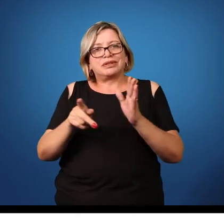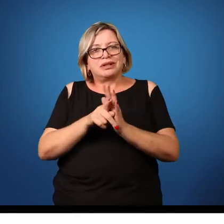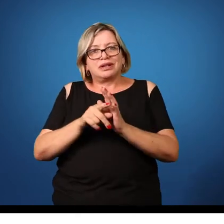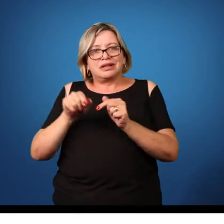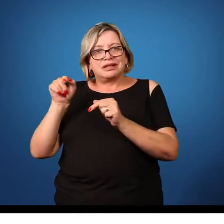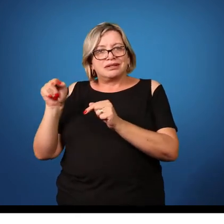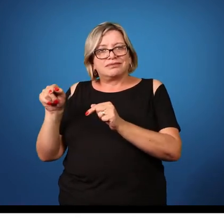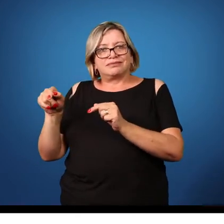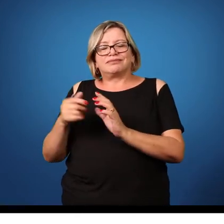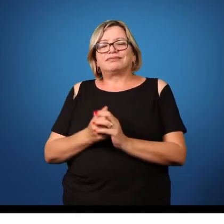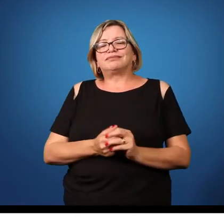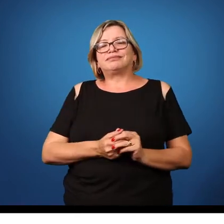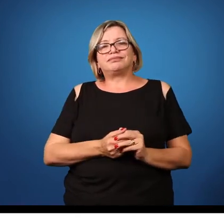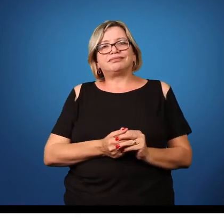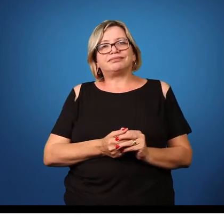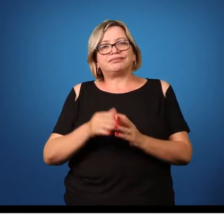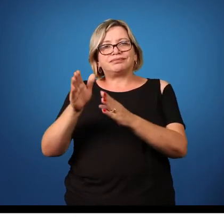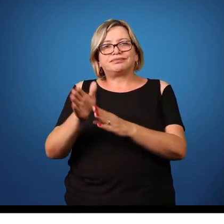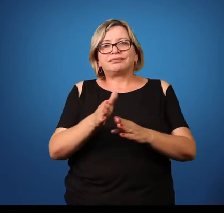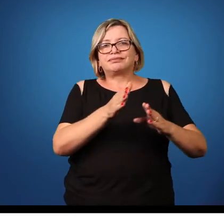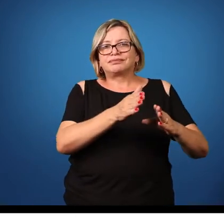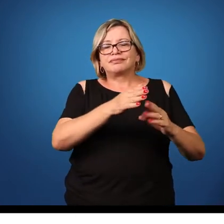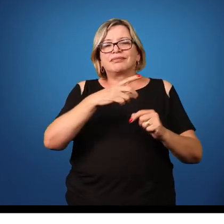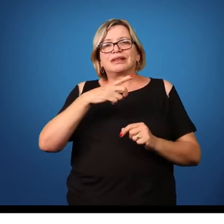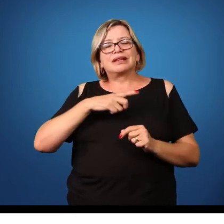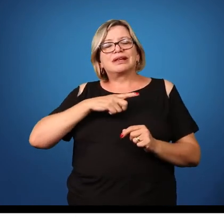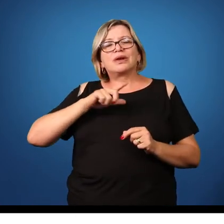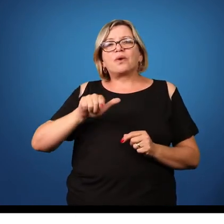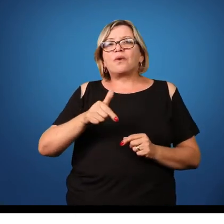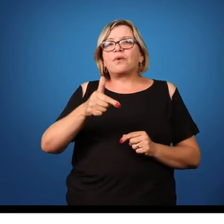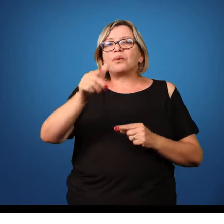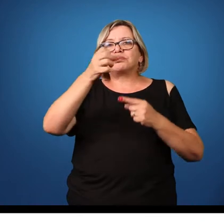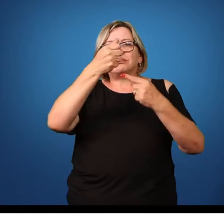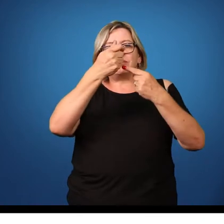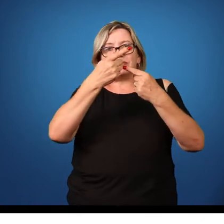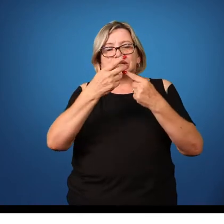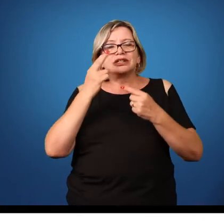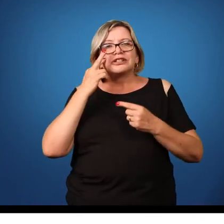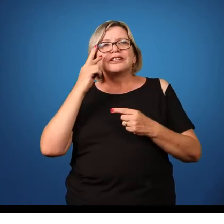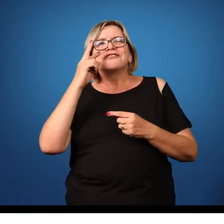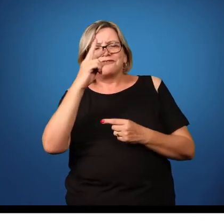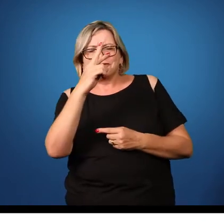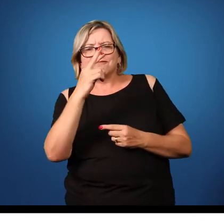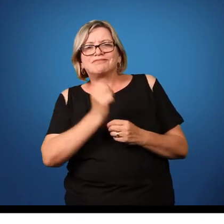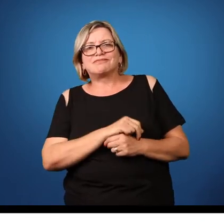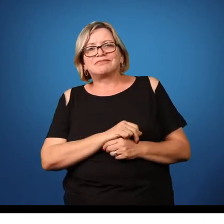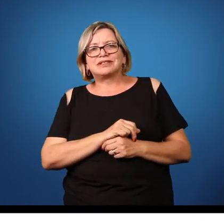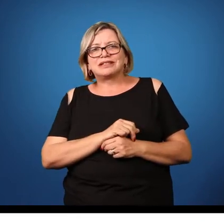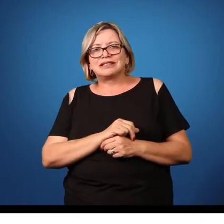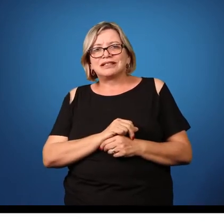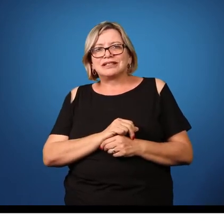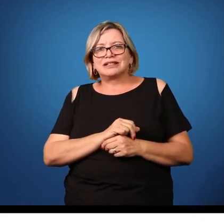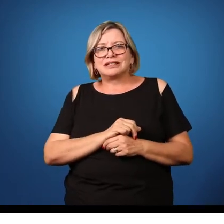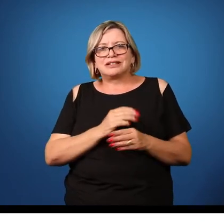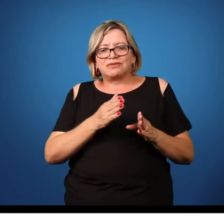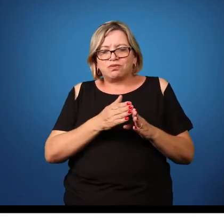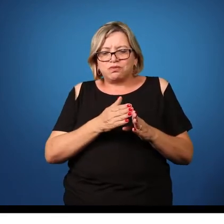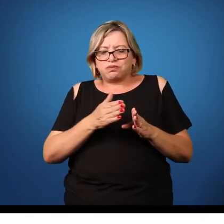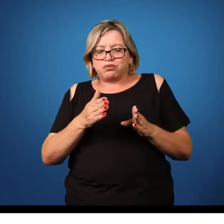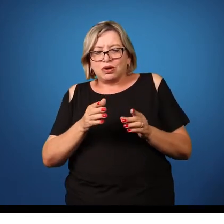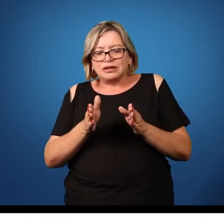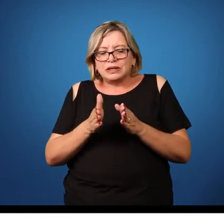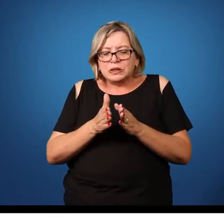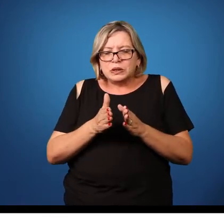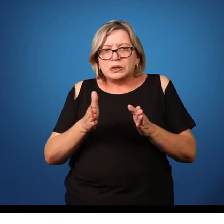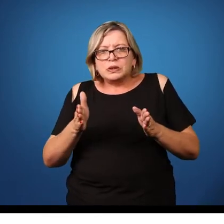espécie. Tem um outro detalhe que a gente pode ver nessa figura aqui, que quanto mais afastada do escólex, no